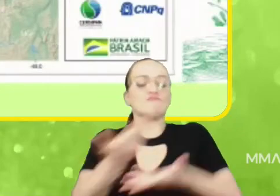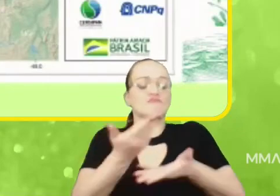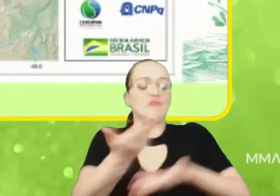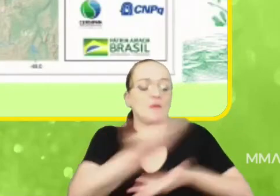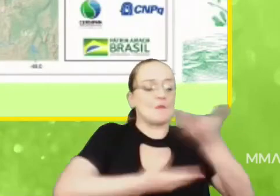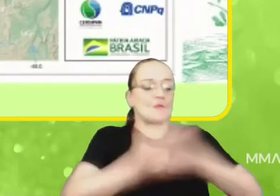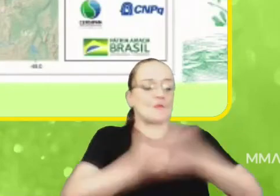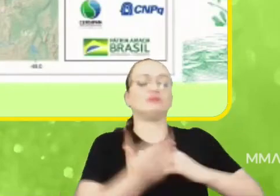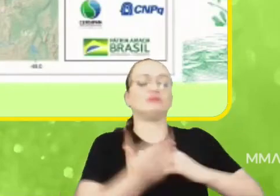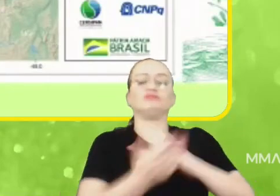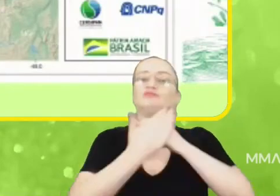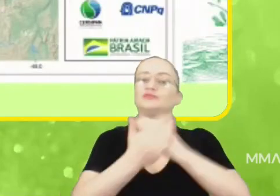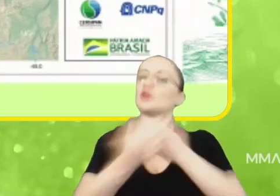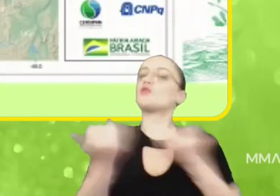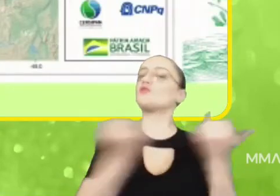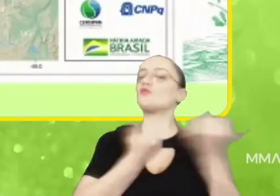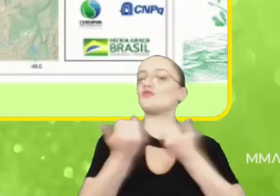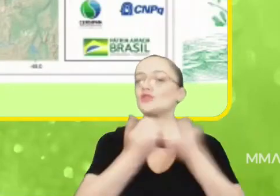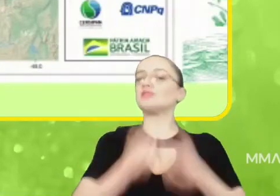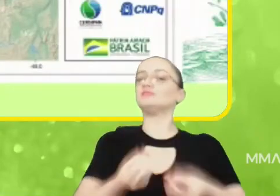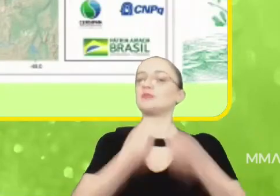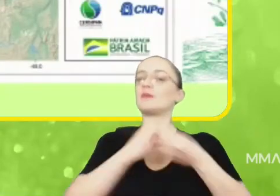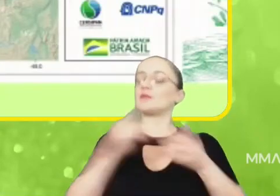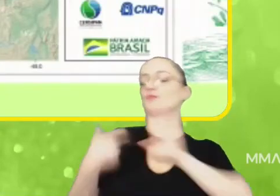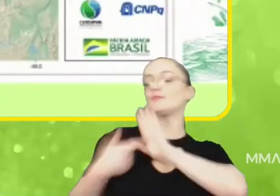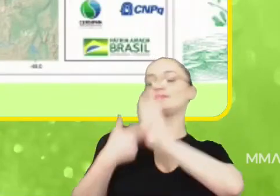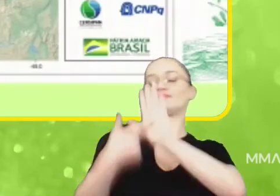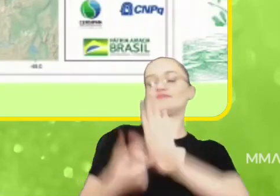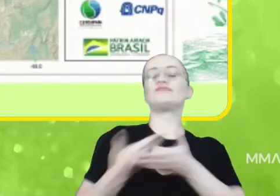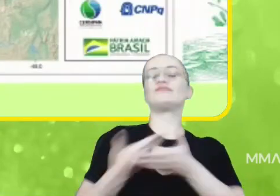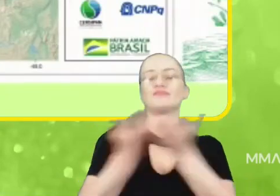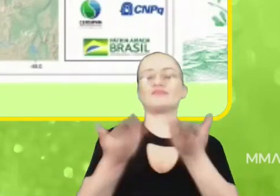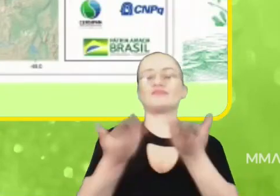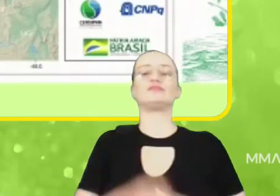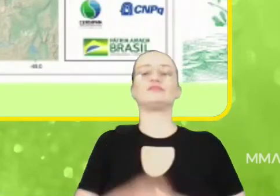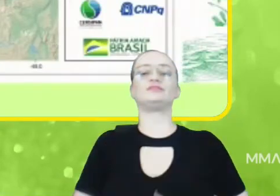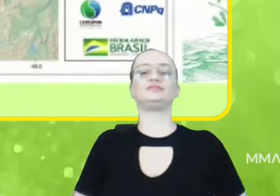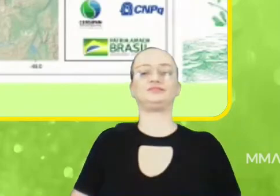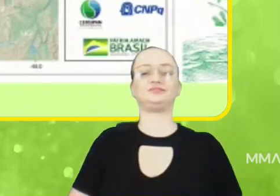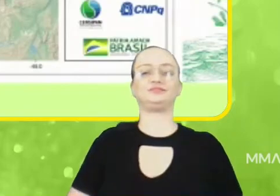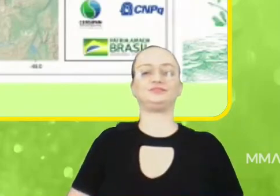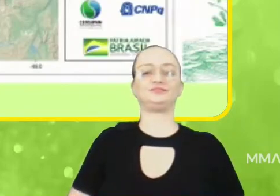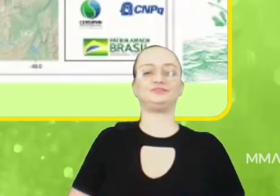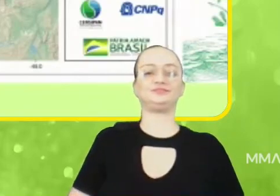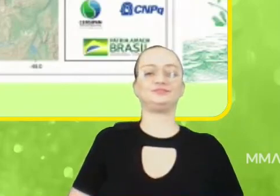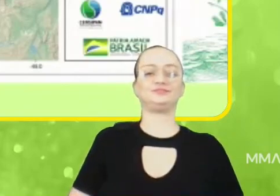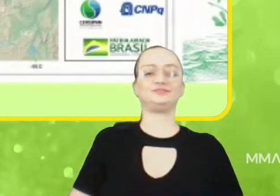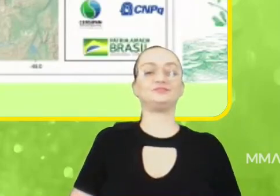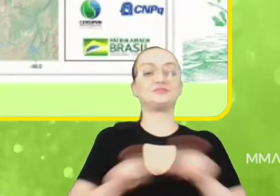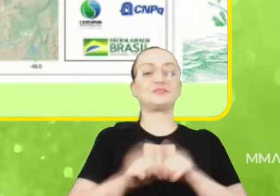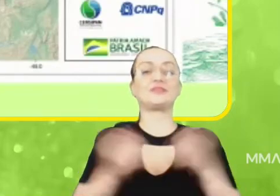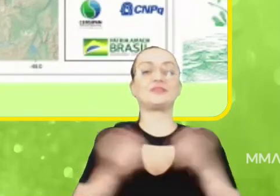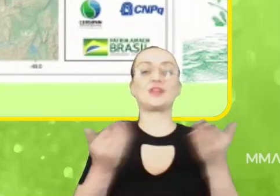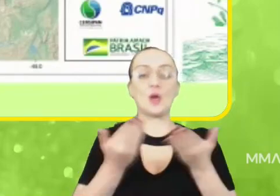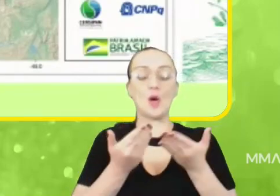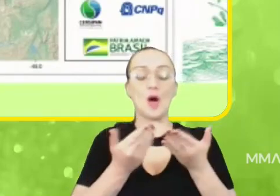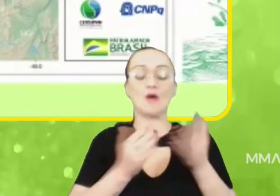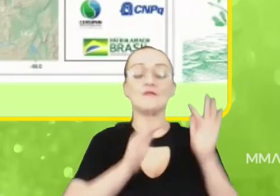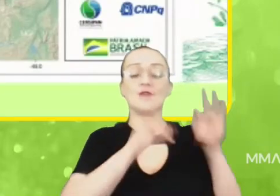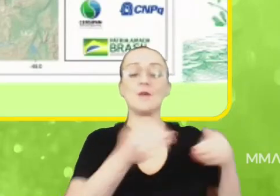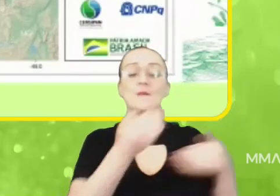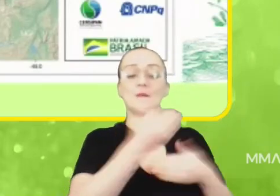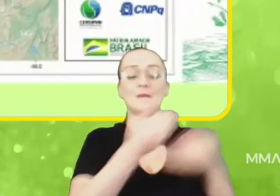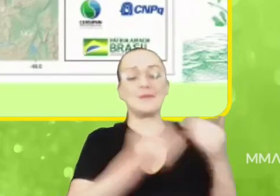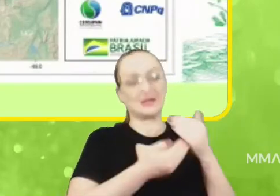trazer esse dado a tempo de a gente apresentar aqui para vocês. E com isso, eu fecho a minha apresentação,